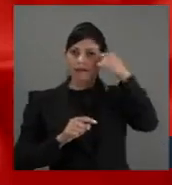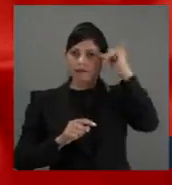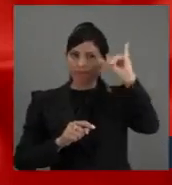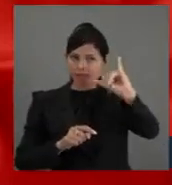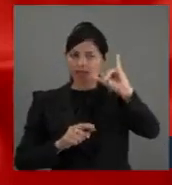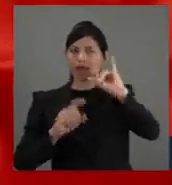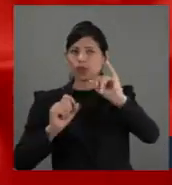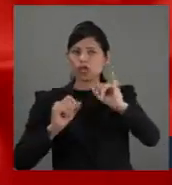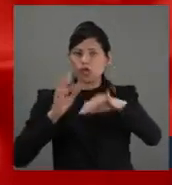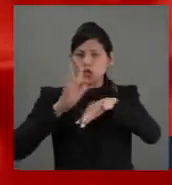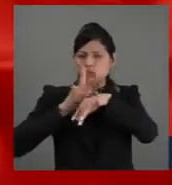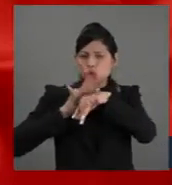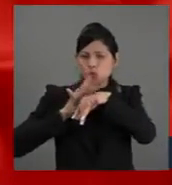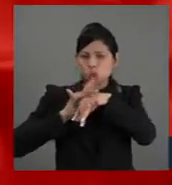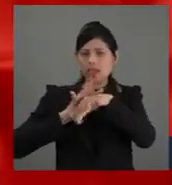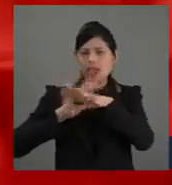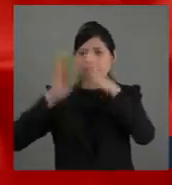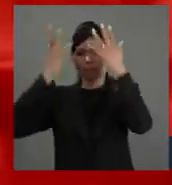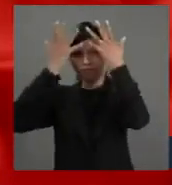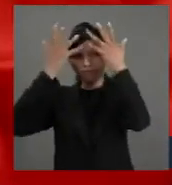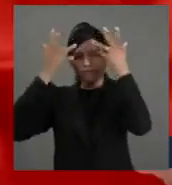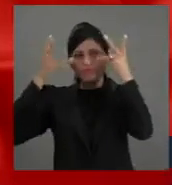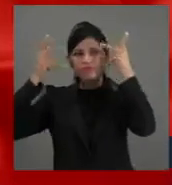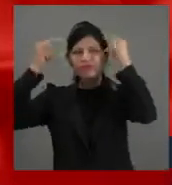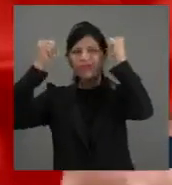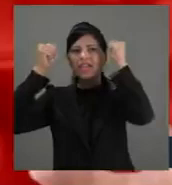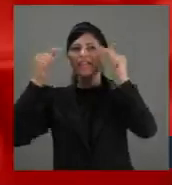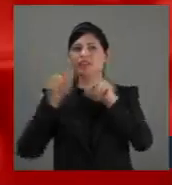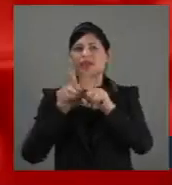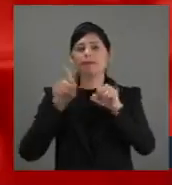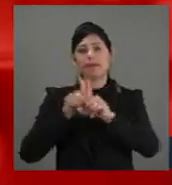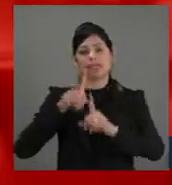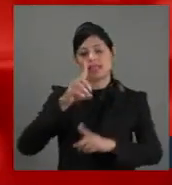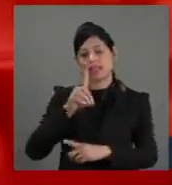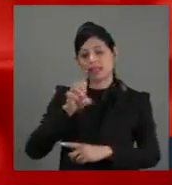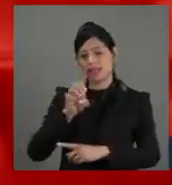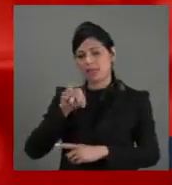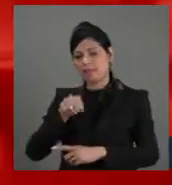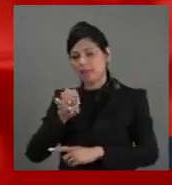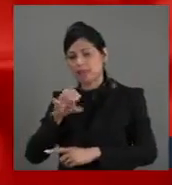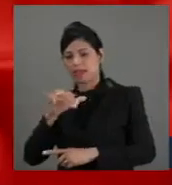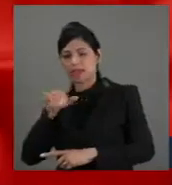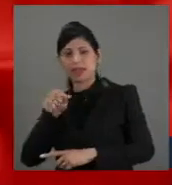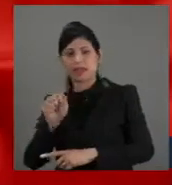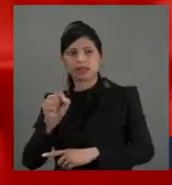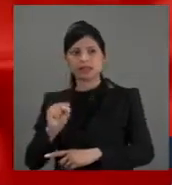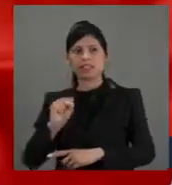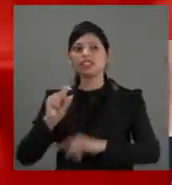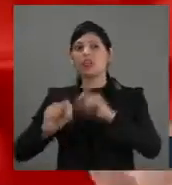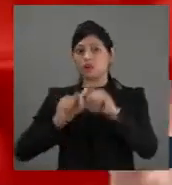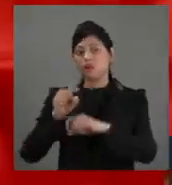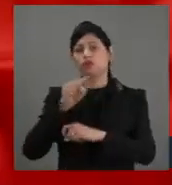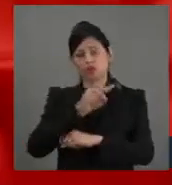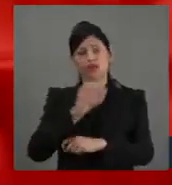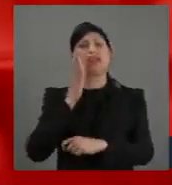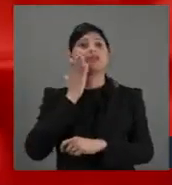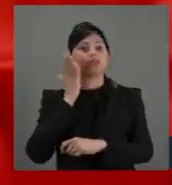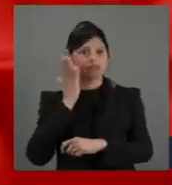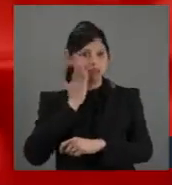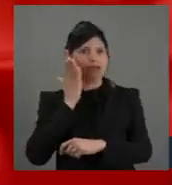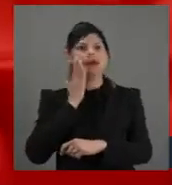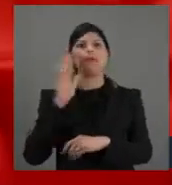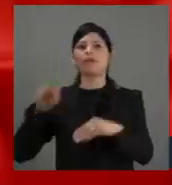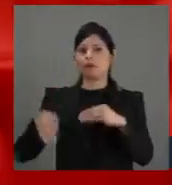ativa de instituições de pesquisa. O assinante que é médico sabe e só vai enriquecer com comentário, tenho